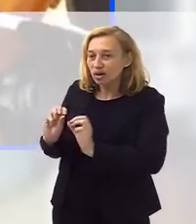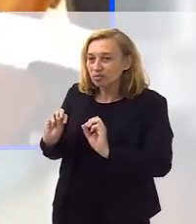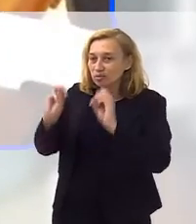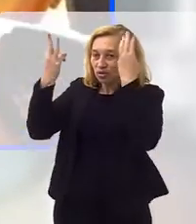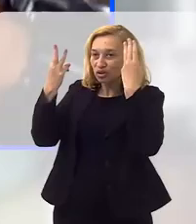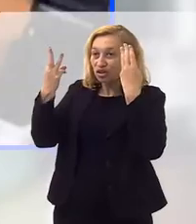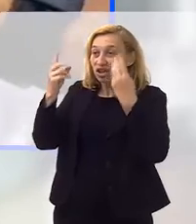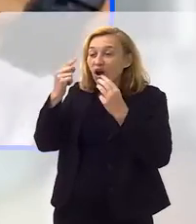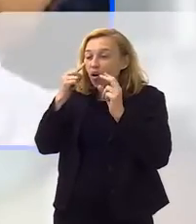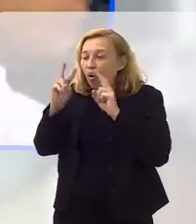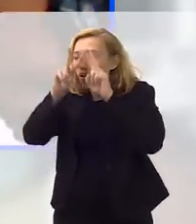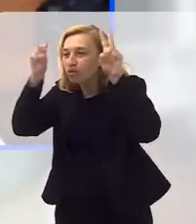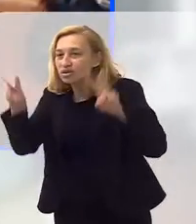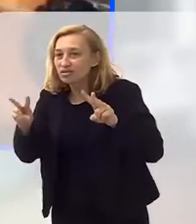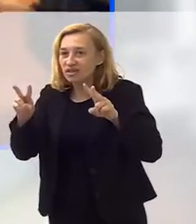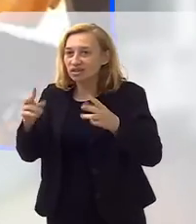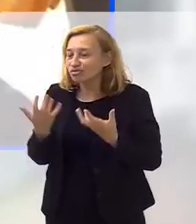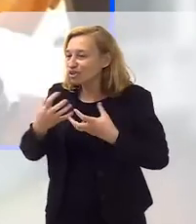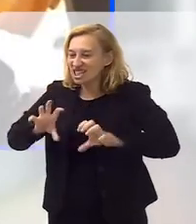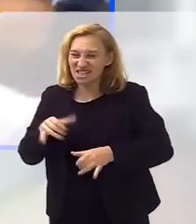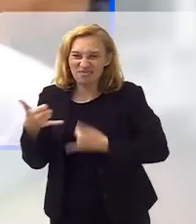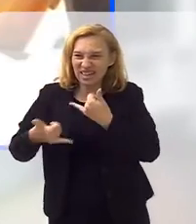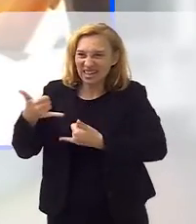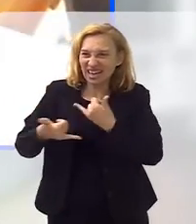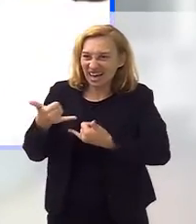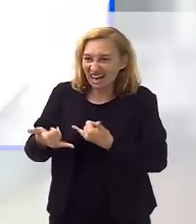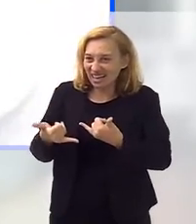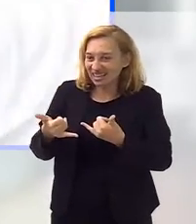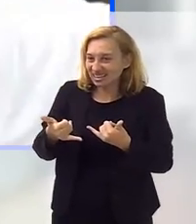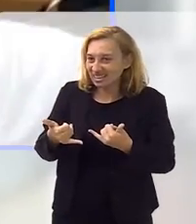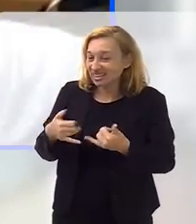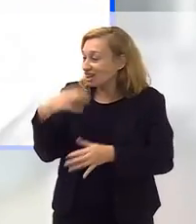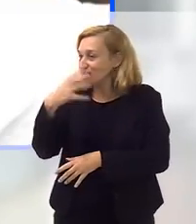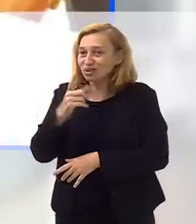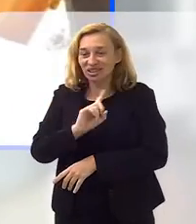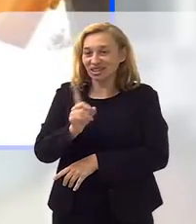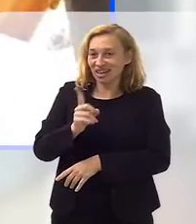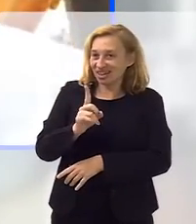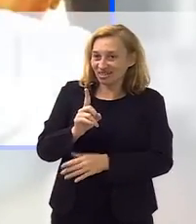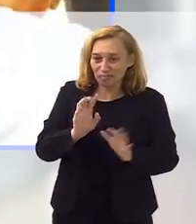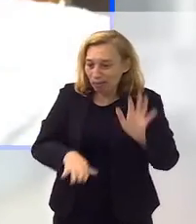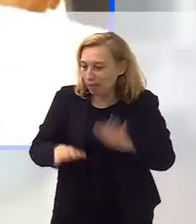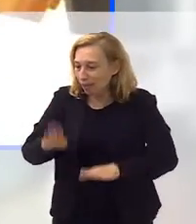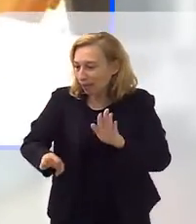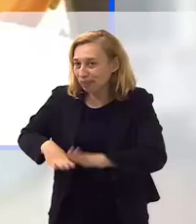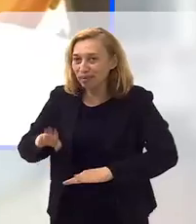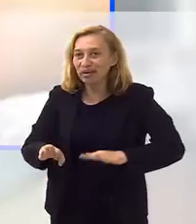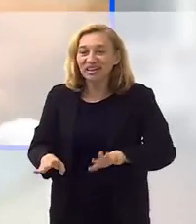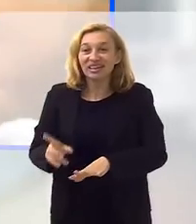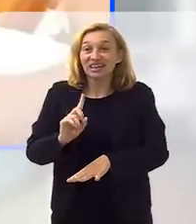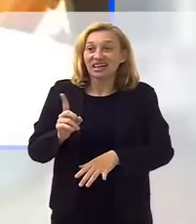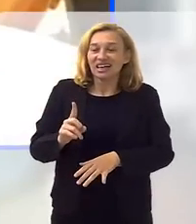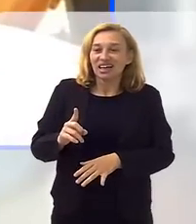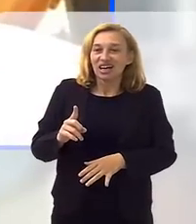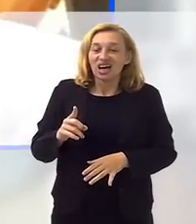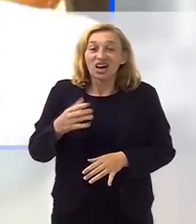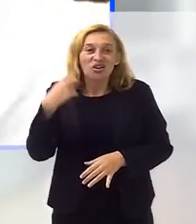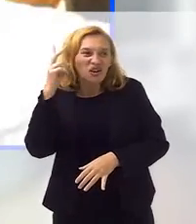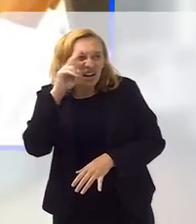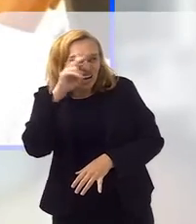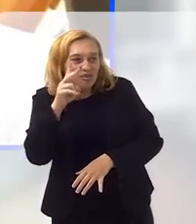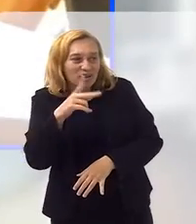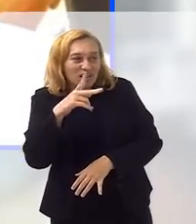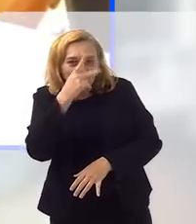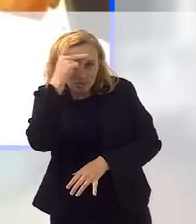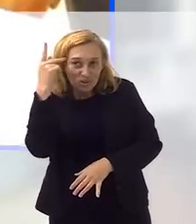ela para os shows, eu já tinha uma outra visão, não queria mais ficar brincando naquelas coxias, porque eu era atrás batendo instrumento, eu lembro que eu tomava bronca dos músicos,